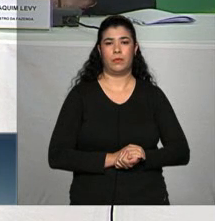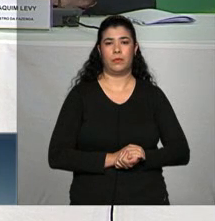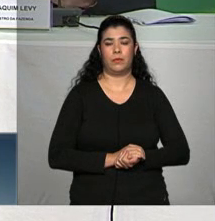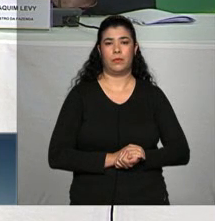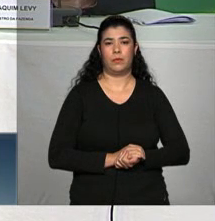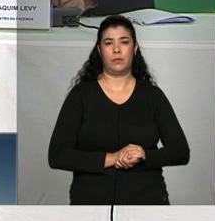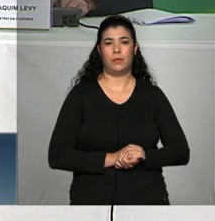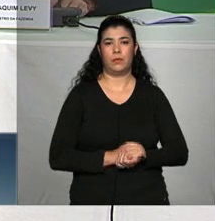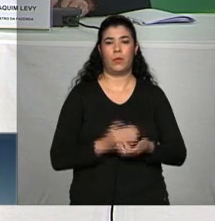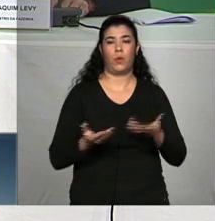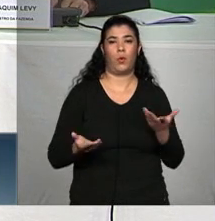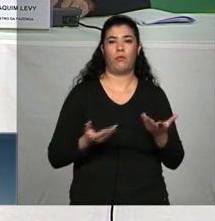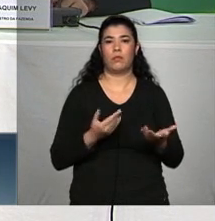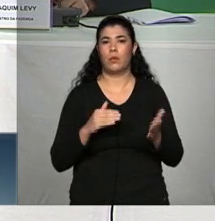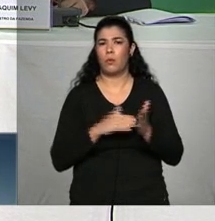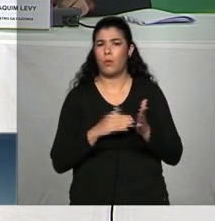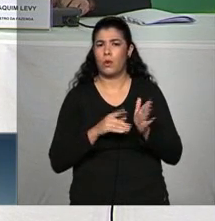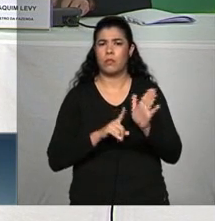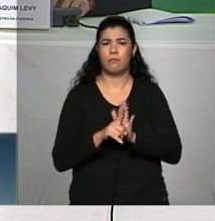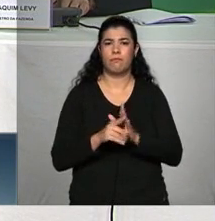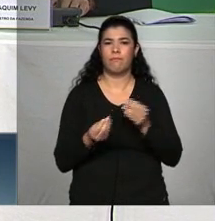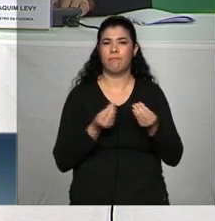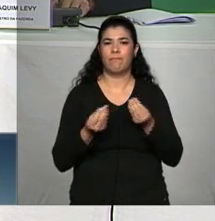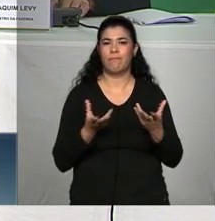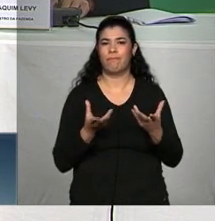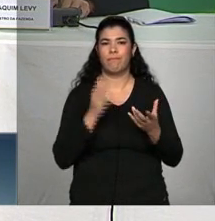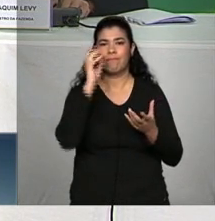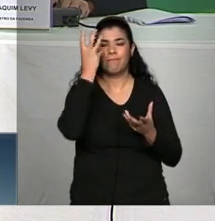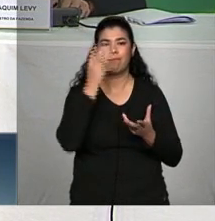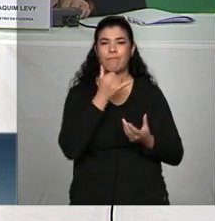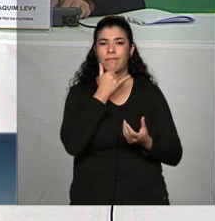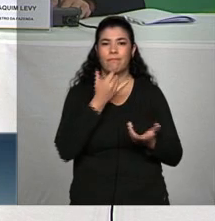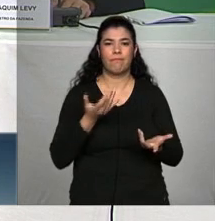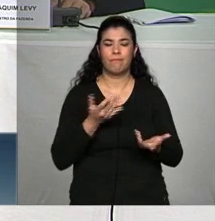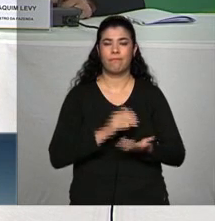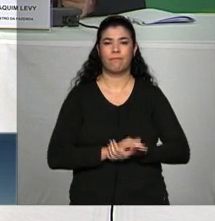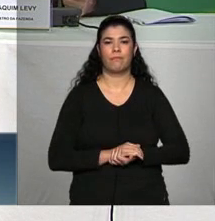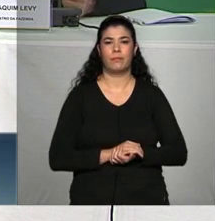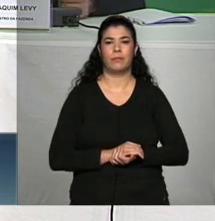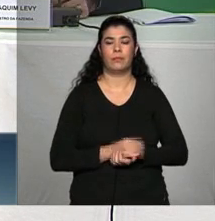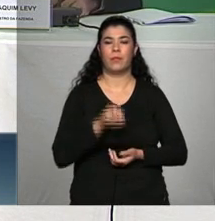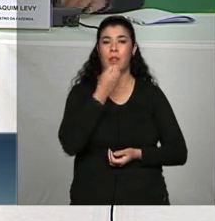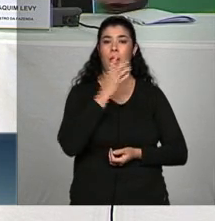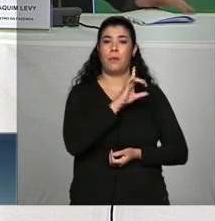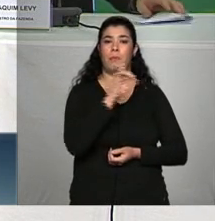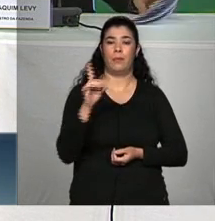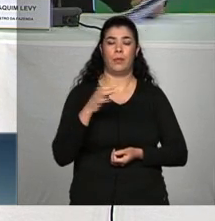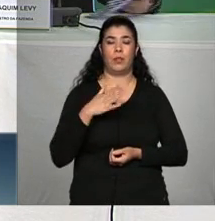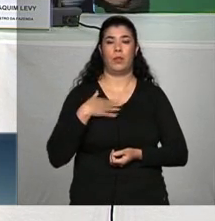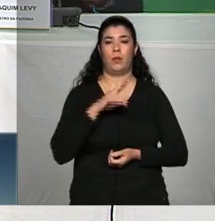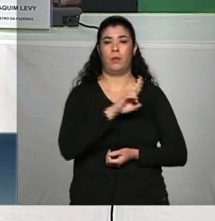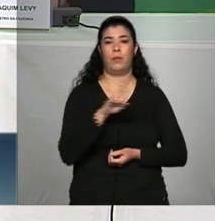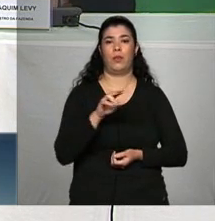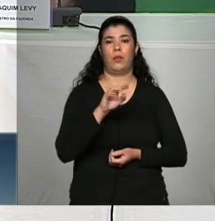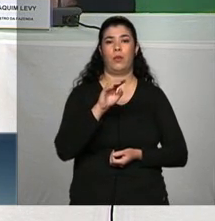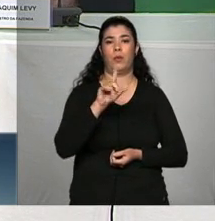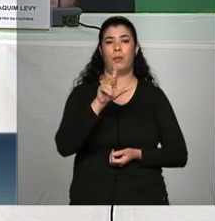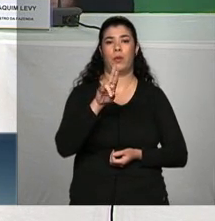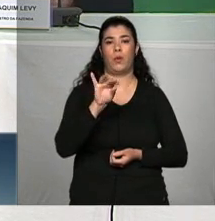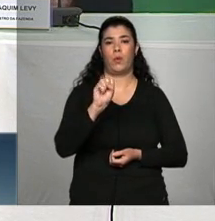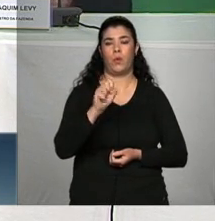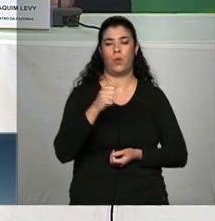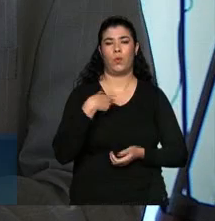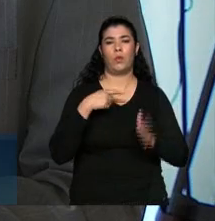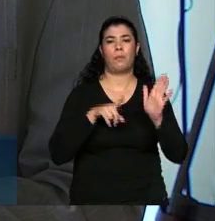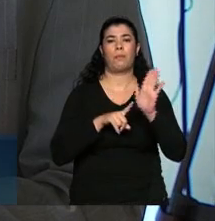penúltimo ou antepenúltimo alô bom dia ministros lucas da band news fm eu só